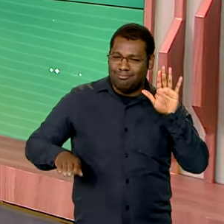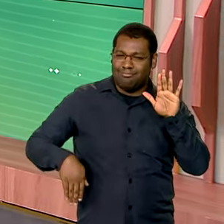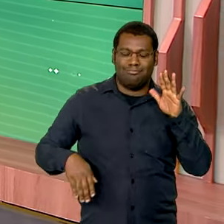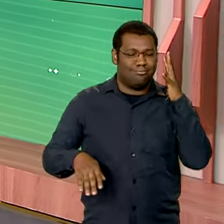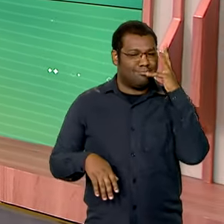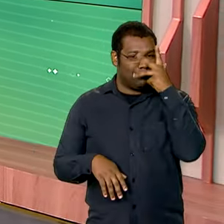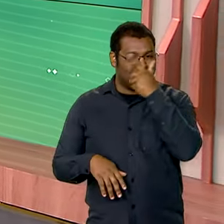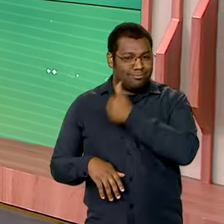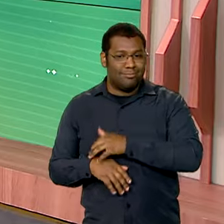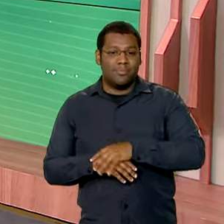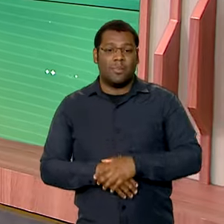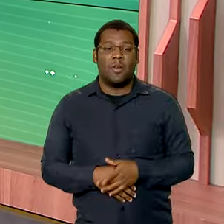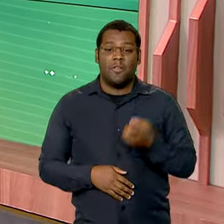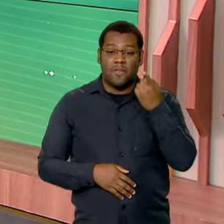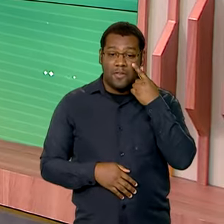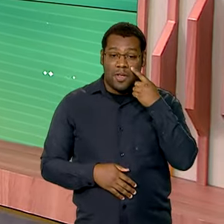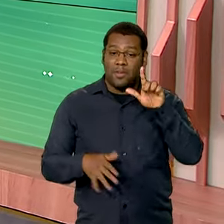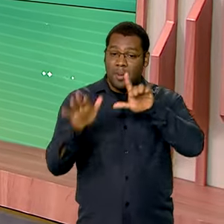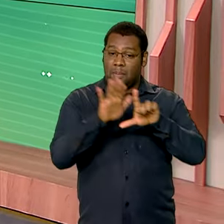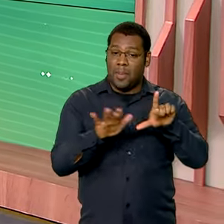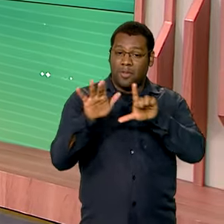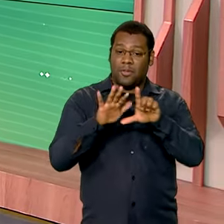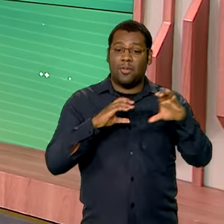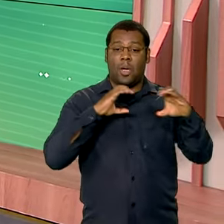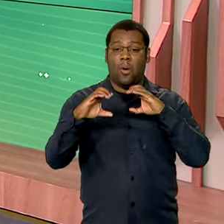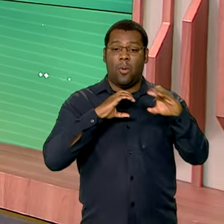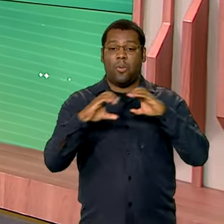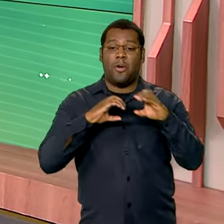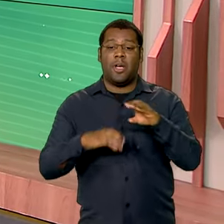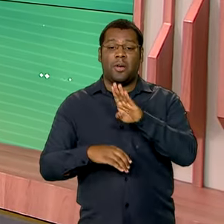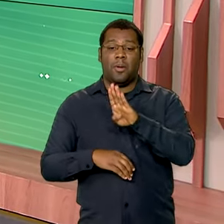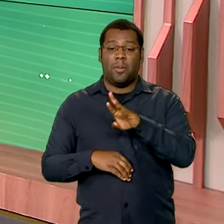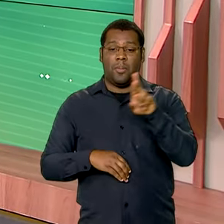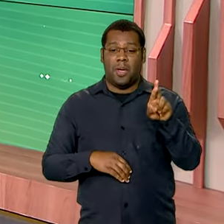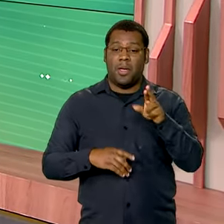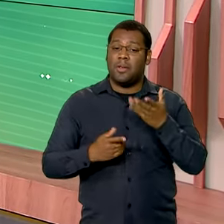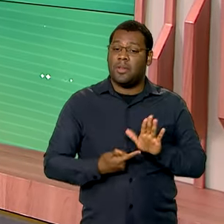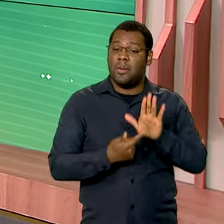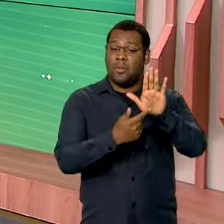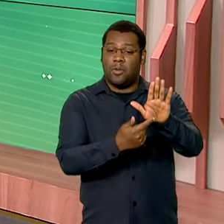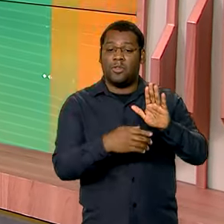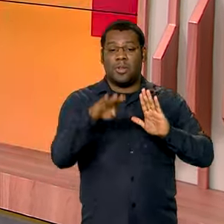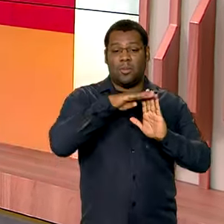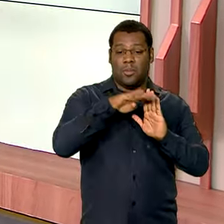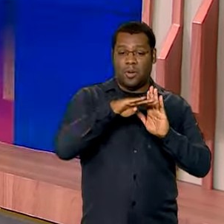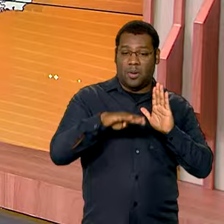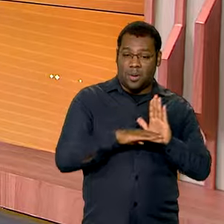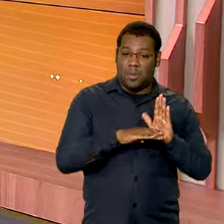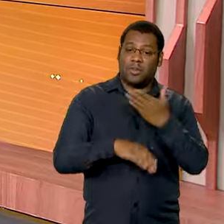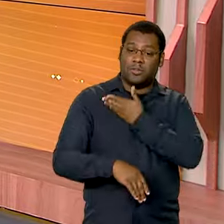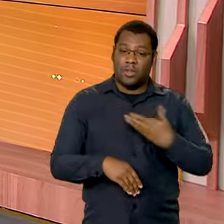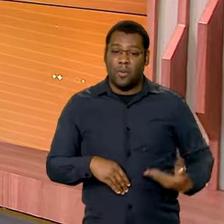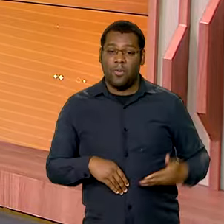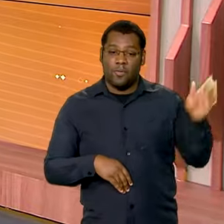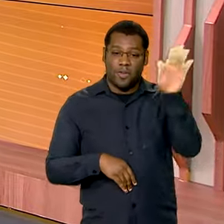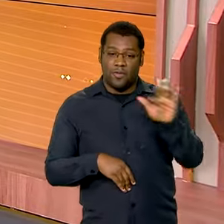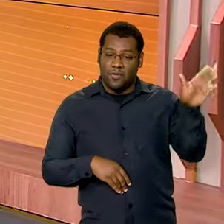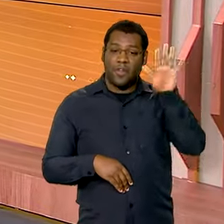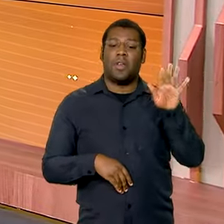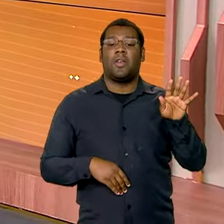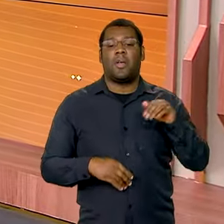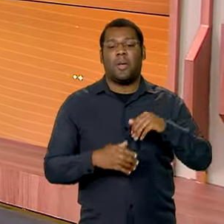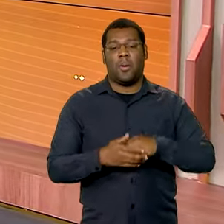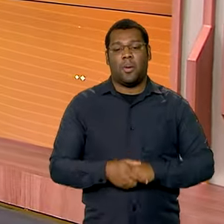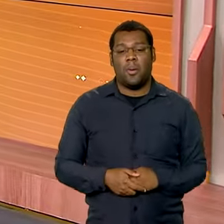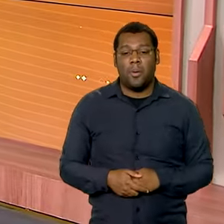plataforma Comunica.br, que mostra com transparência as ações e programas federais em todo o país. Então vamos ver aqui no